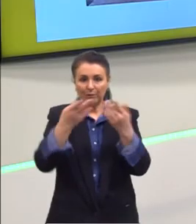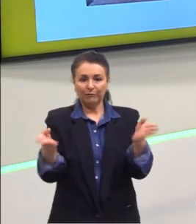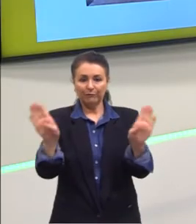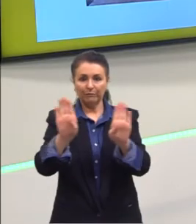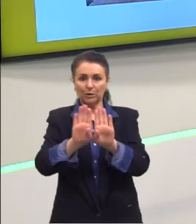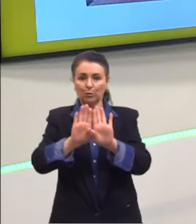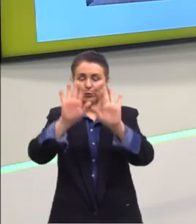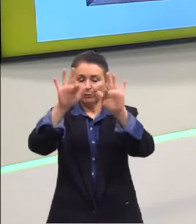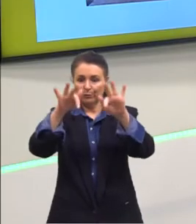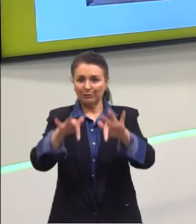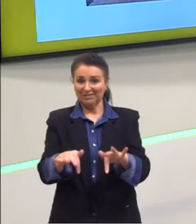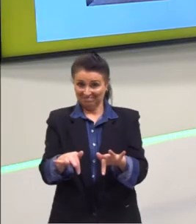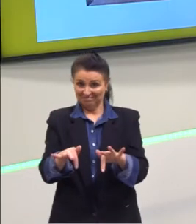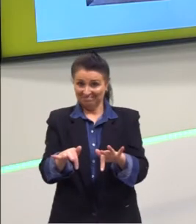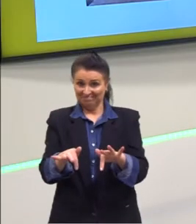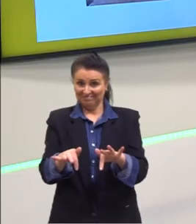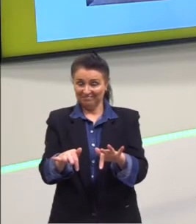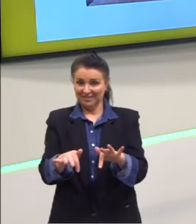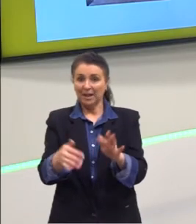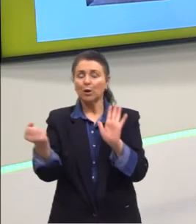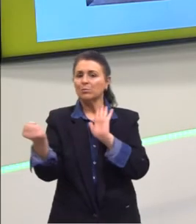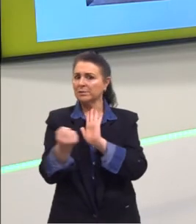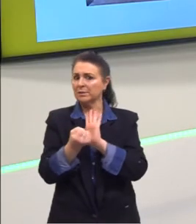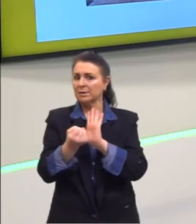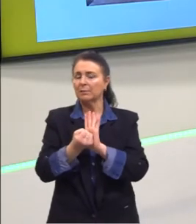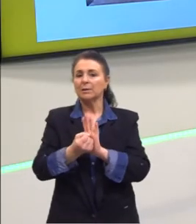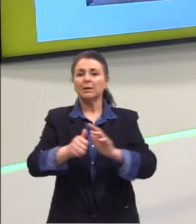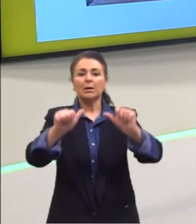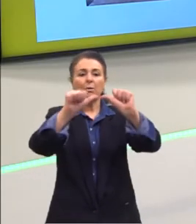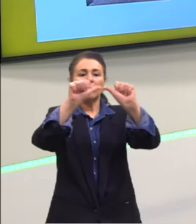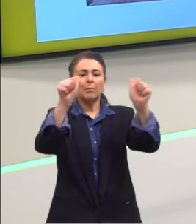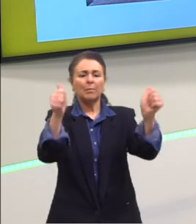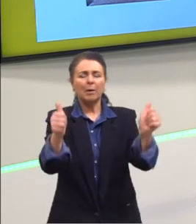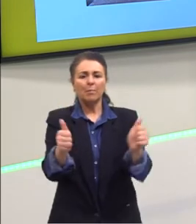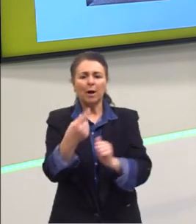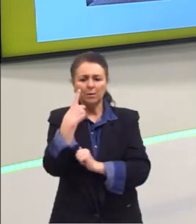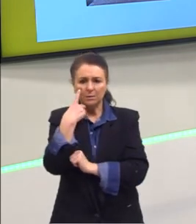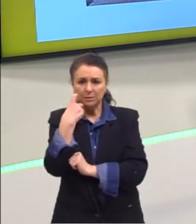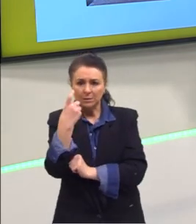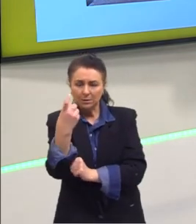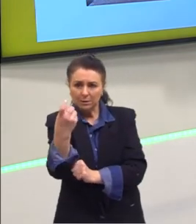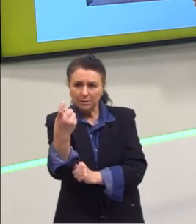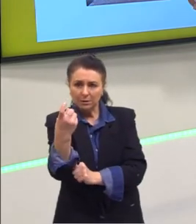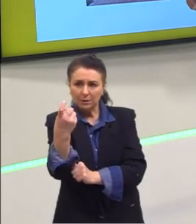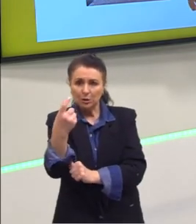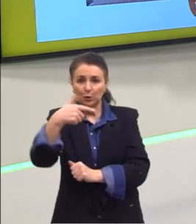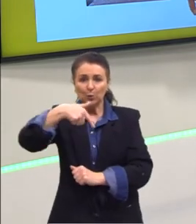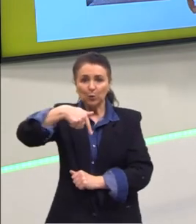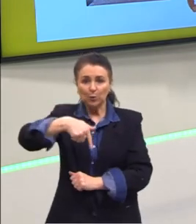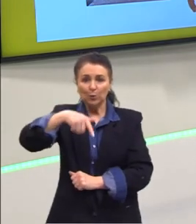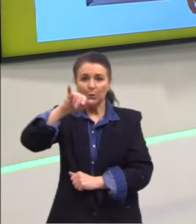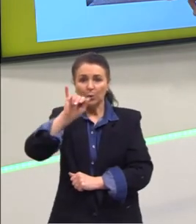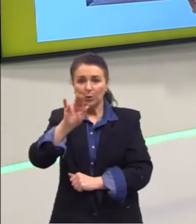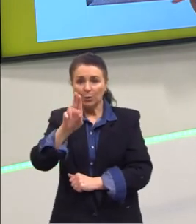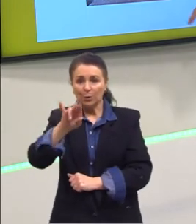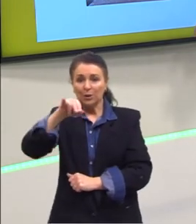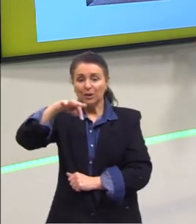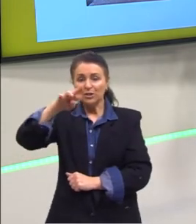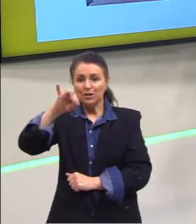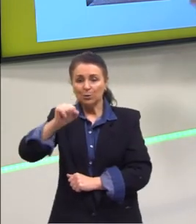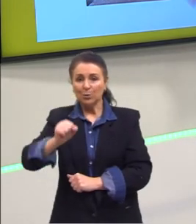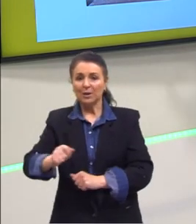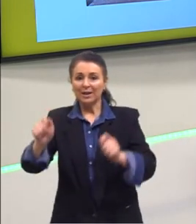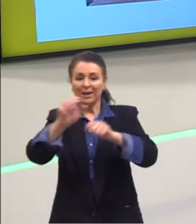enfim. E nós temos aqui também uma imagem muito interessante, gente, que é essa daqui do cantinho, que é a Porta do Sol,